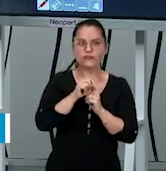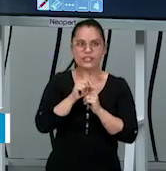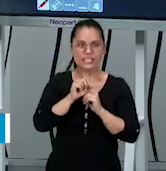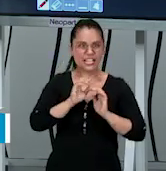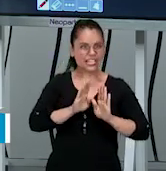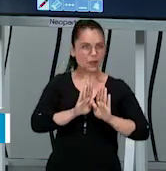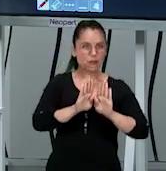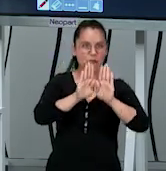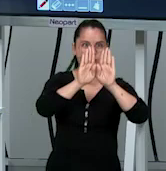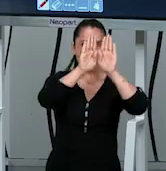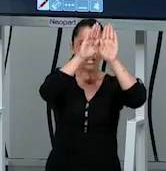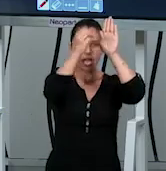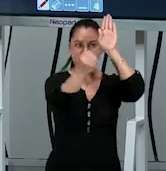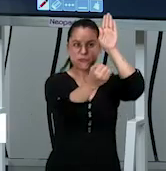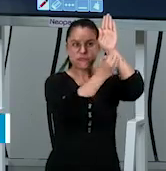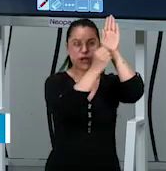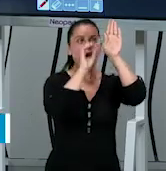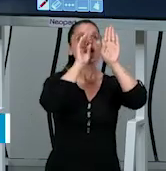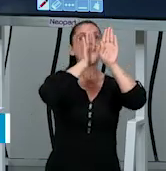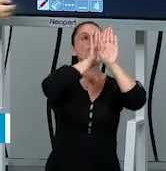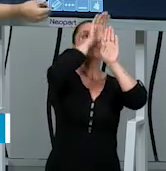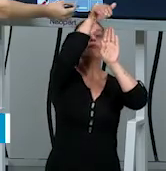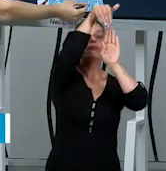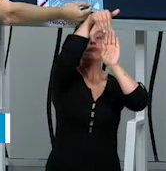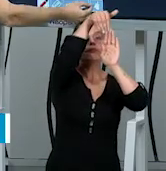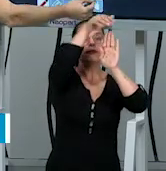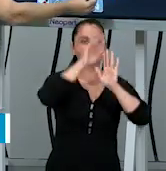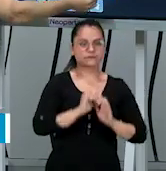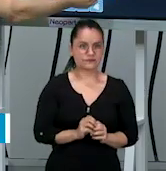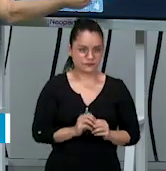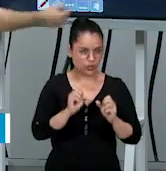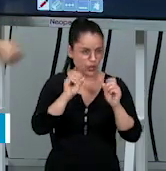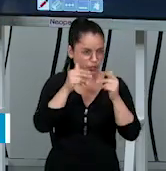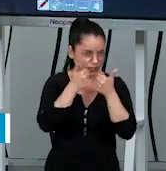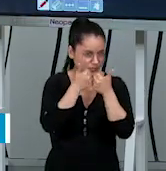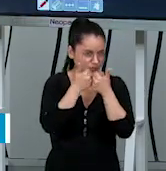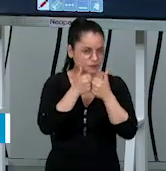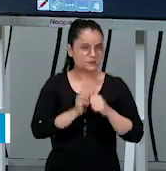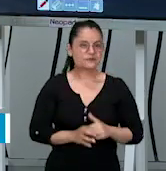montou o bloqueio que ele vai me pegar, eu empurro a bola. Ok? É uma maneira.